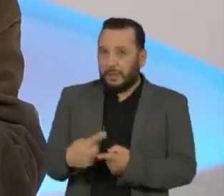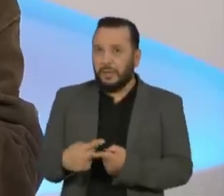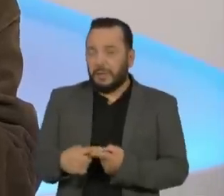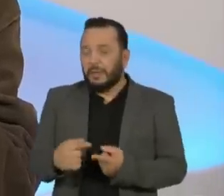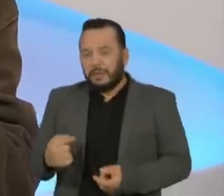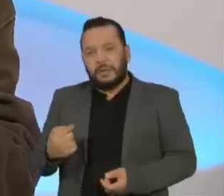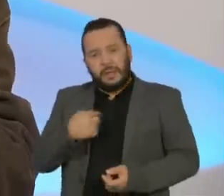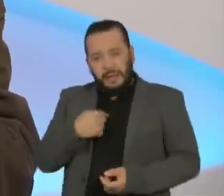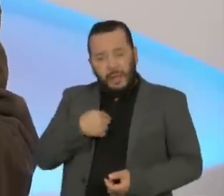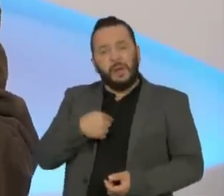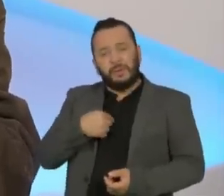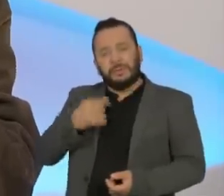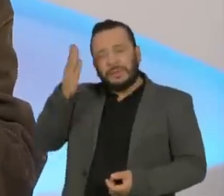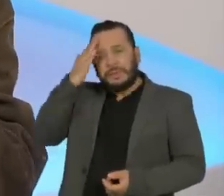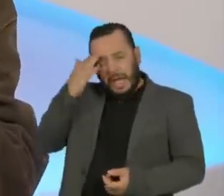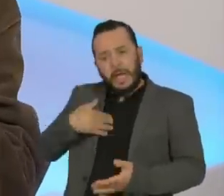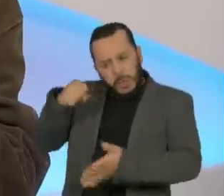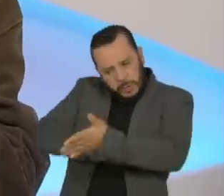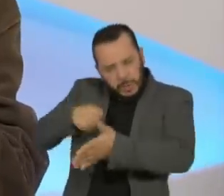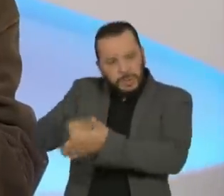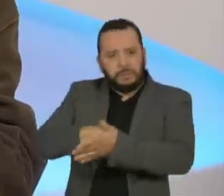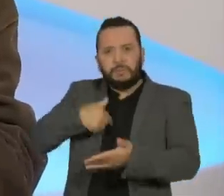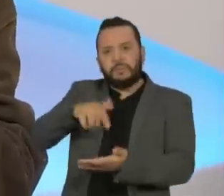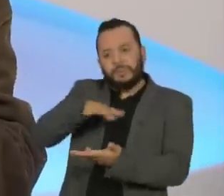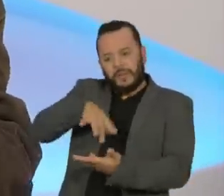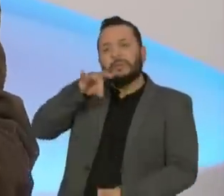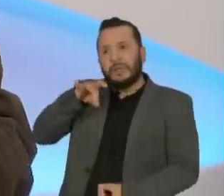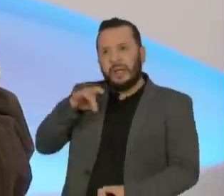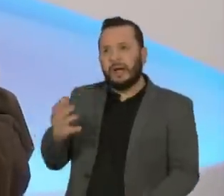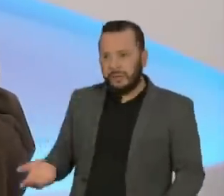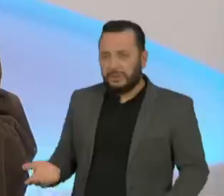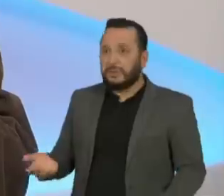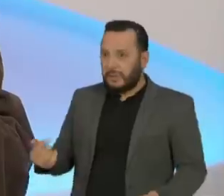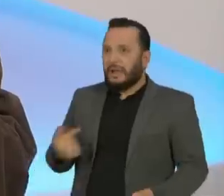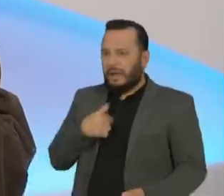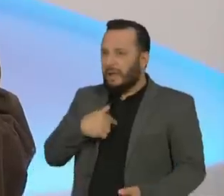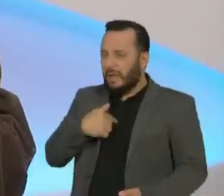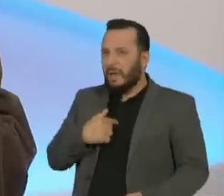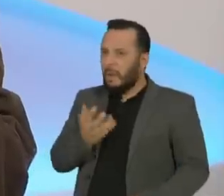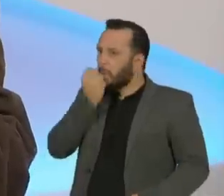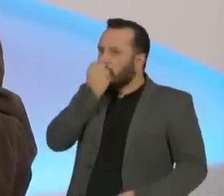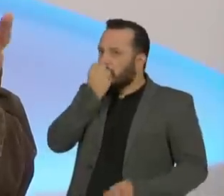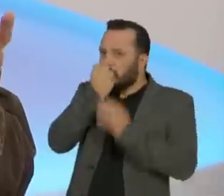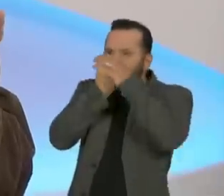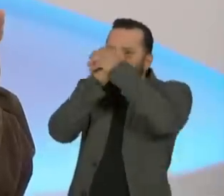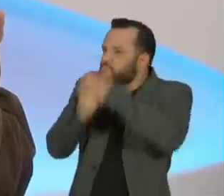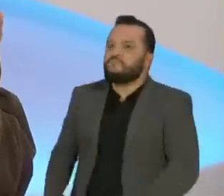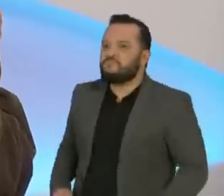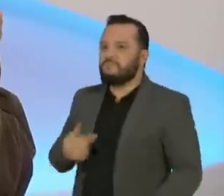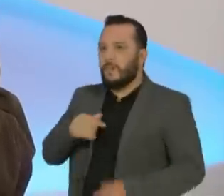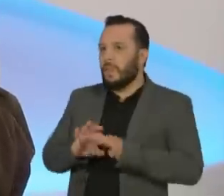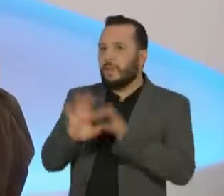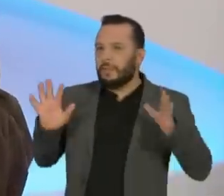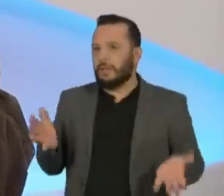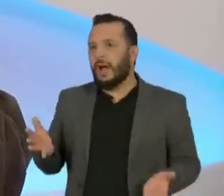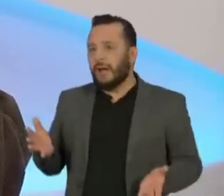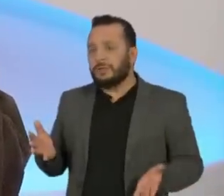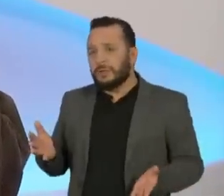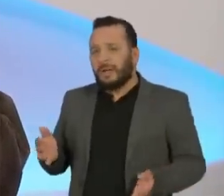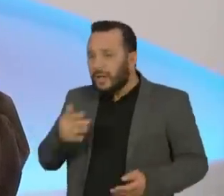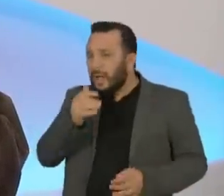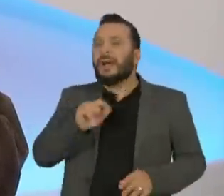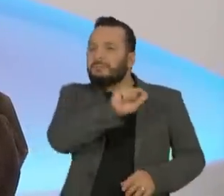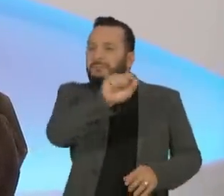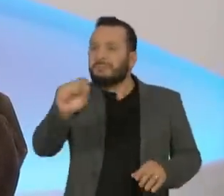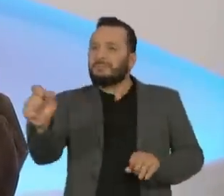Então, eu sei o preço dessa liberdade, eu sei que eu banquei essa liberdade e sei o preço que eu tenho que pagar por ela, né? Então,